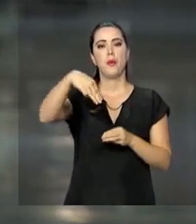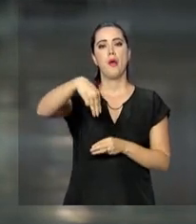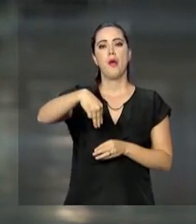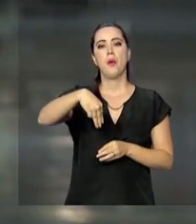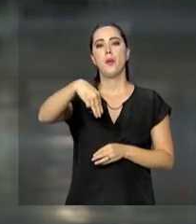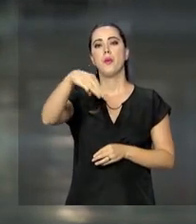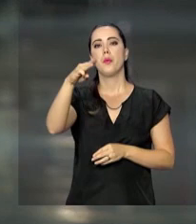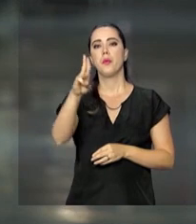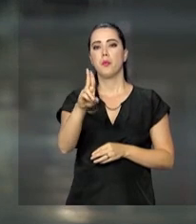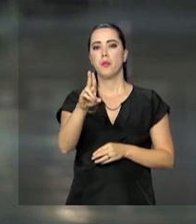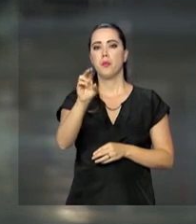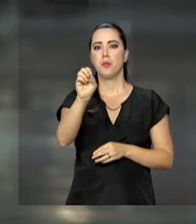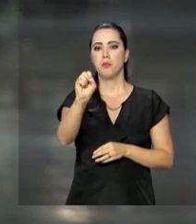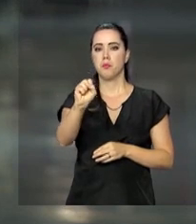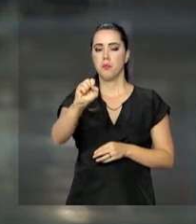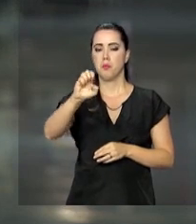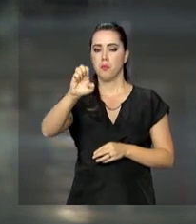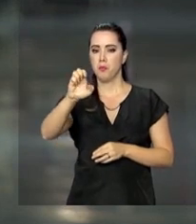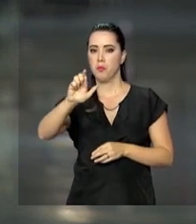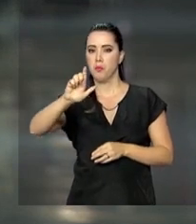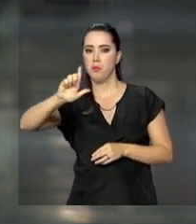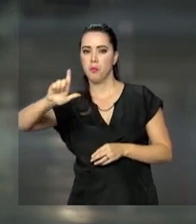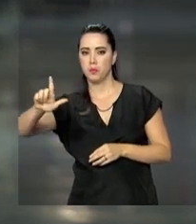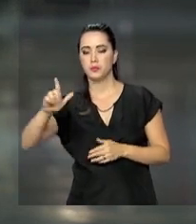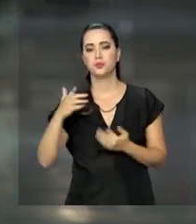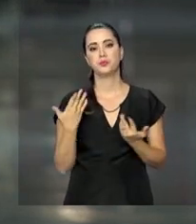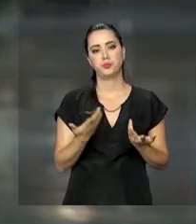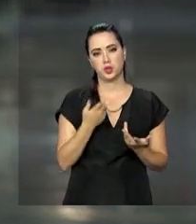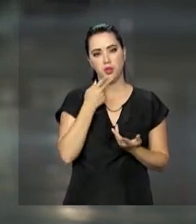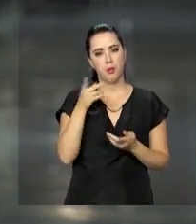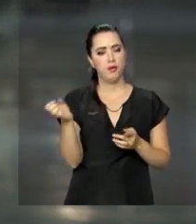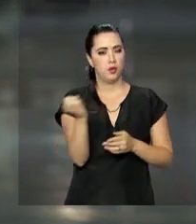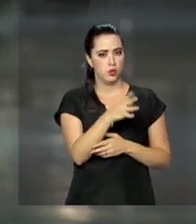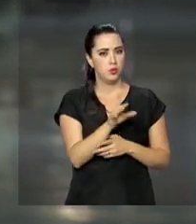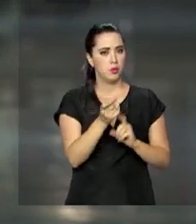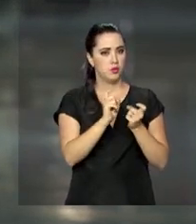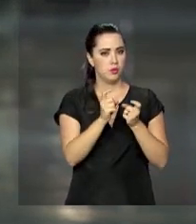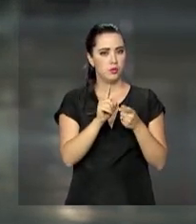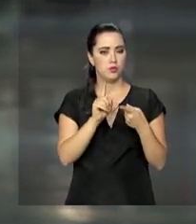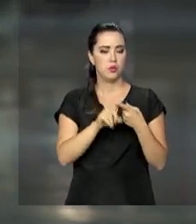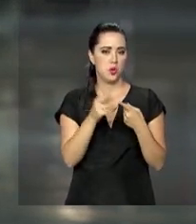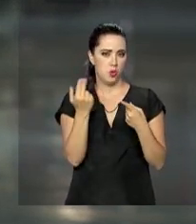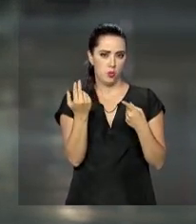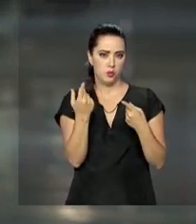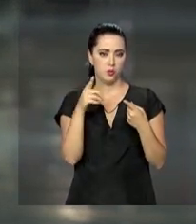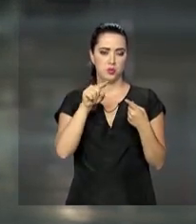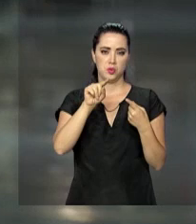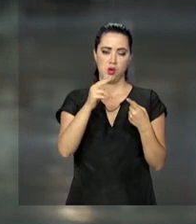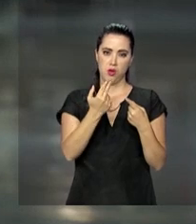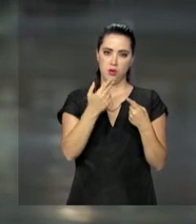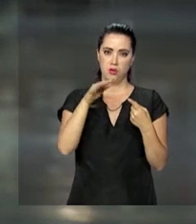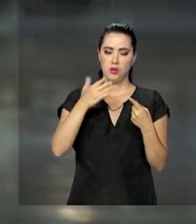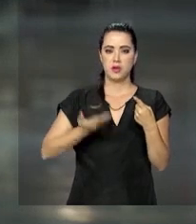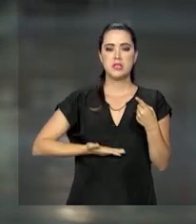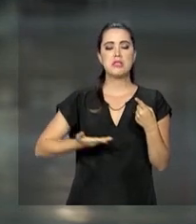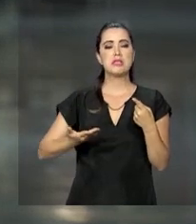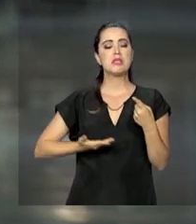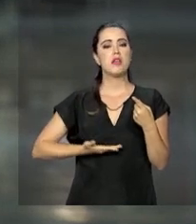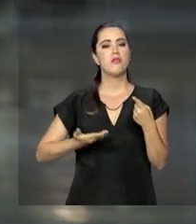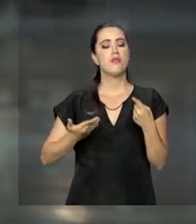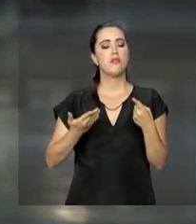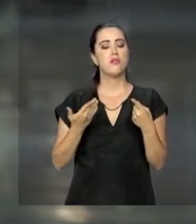ministro da Cultura, Sérgio Saleitão, falou ainda sobre o status da nova agência, né? Ela terá o status de serviço social